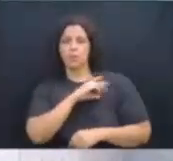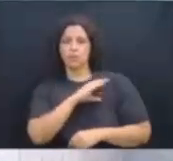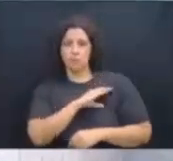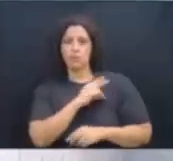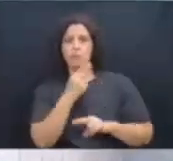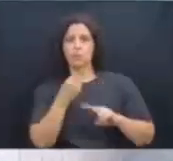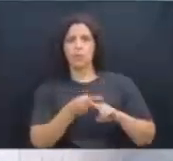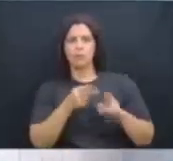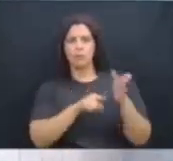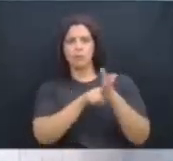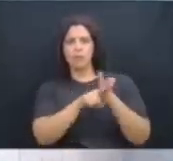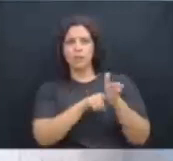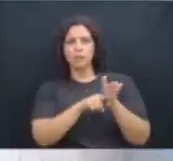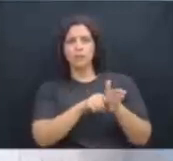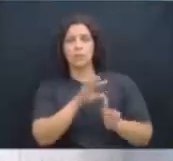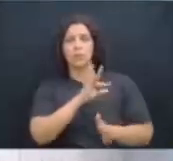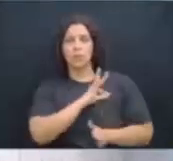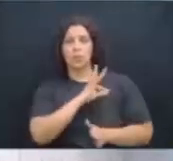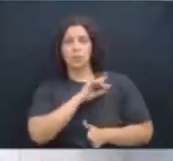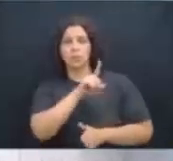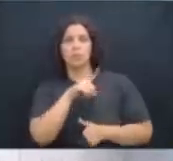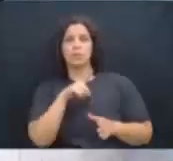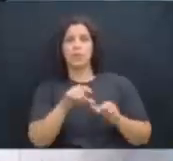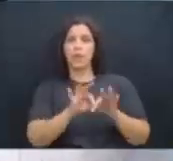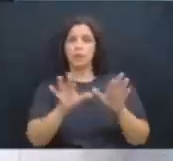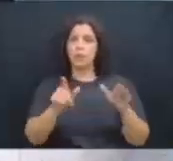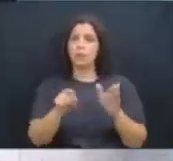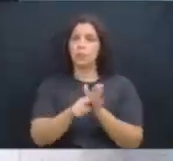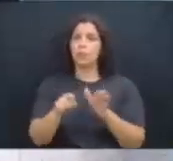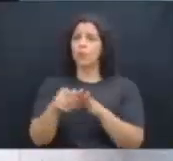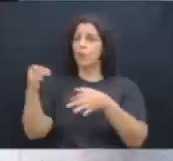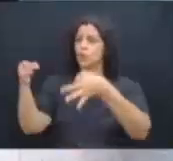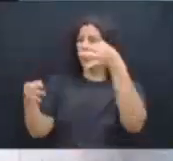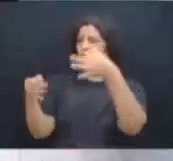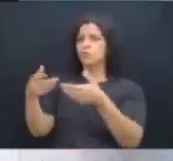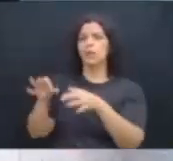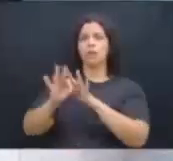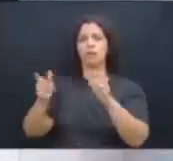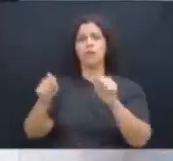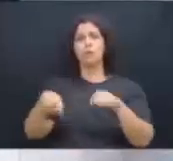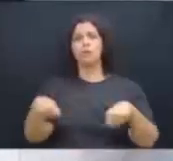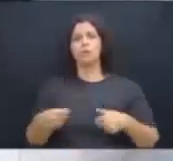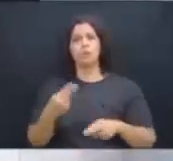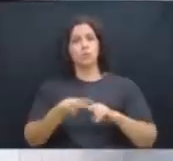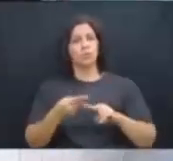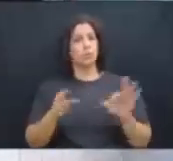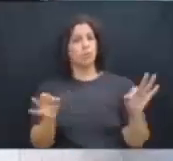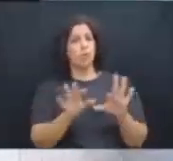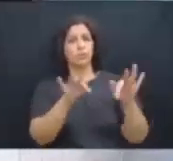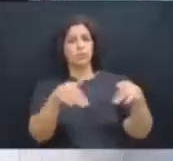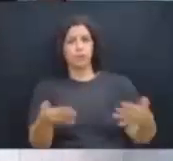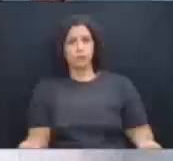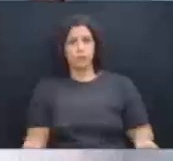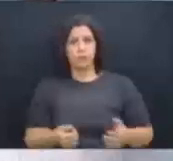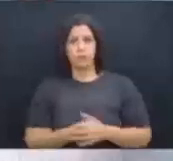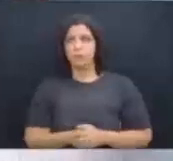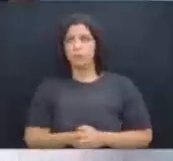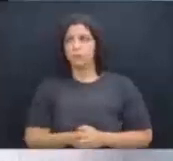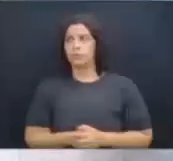nas investigações policiais autorizadas pela Justiça. Mas é só isso? É só isso?